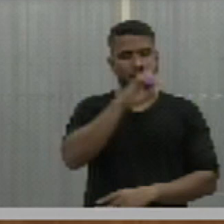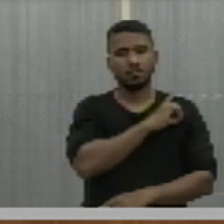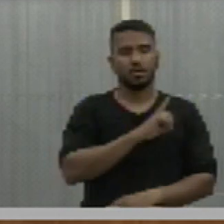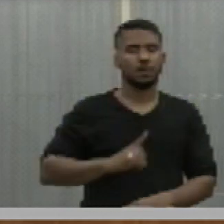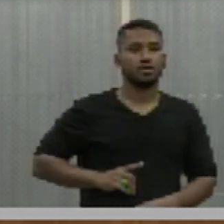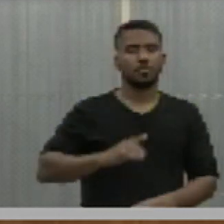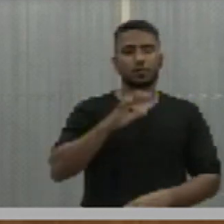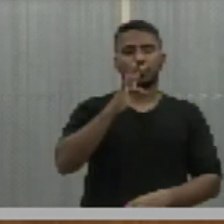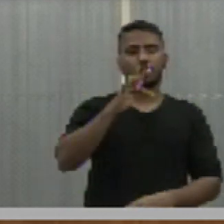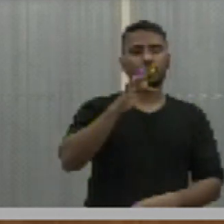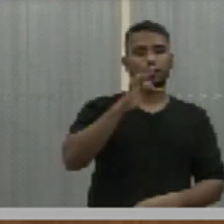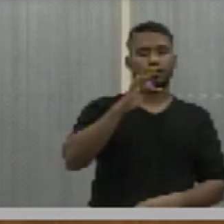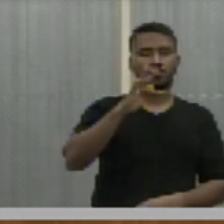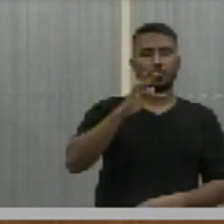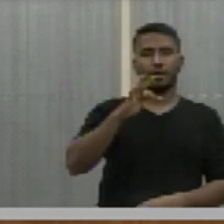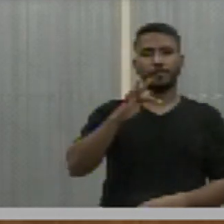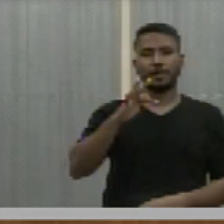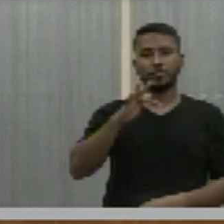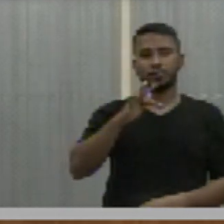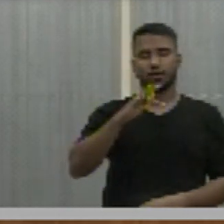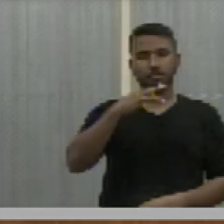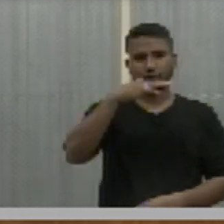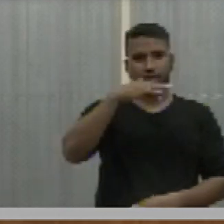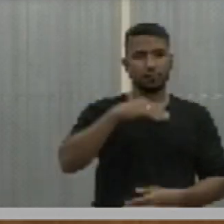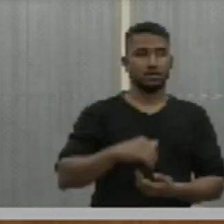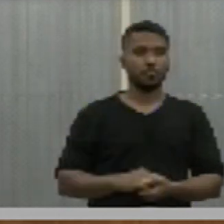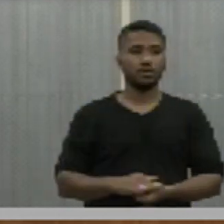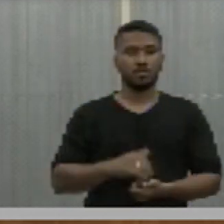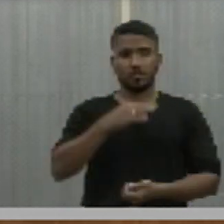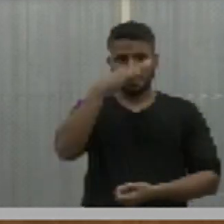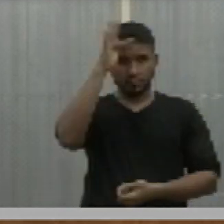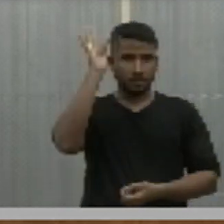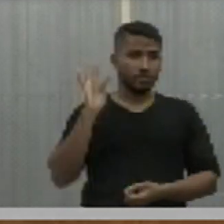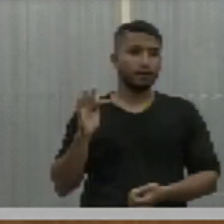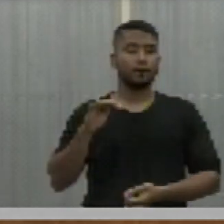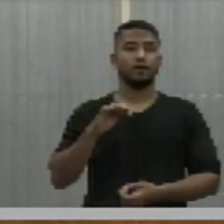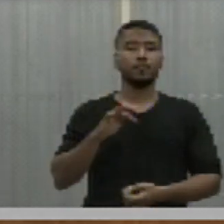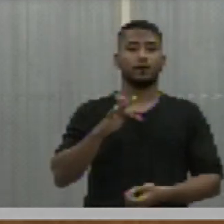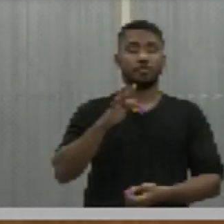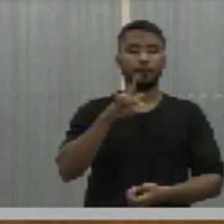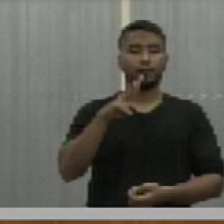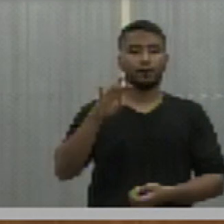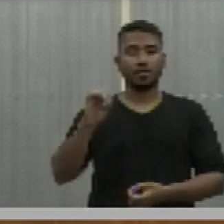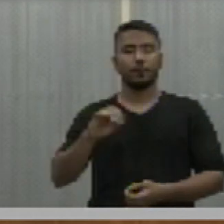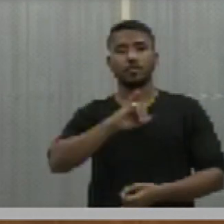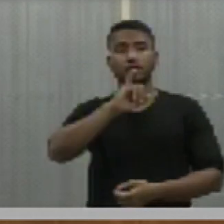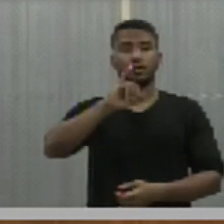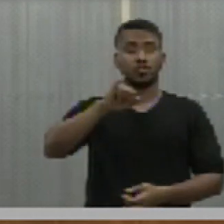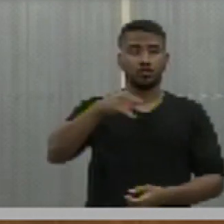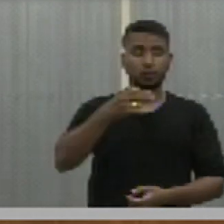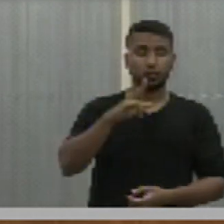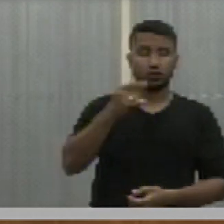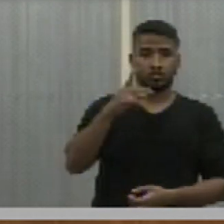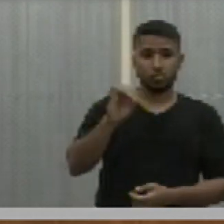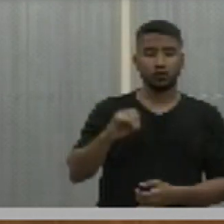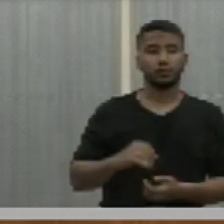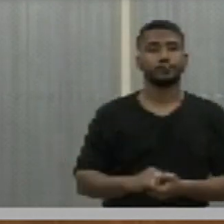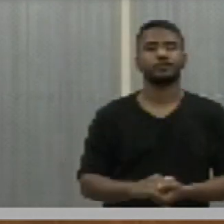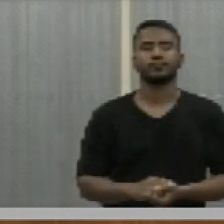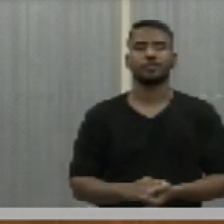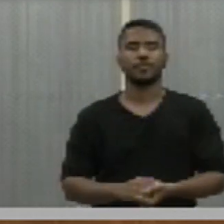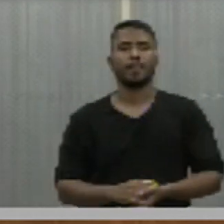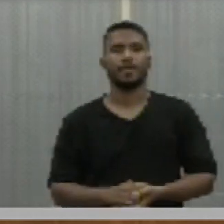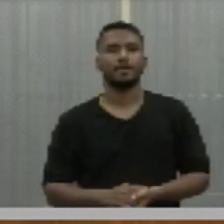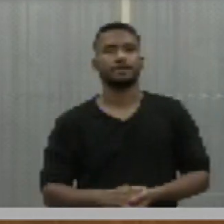Júnior, dispõe sobre o direito de mulher e ter acompanhante pessoa de sua escolha nas consultas e exames ginecológicos. De nº